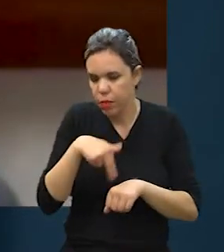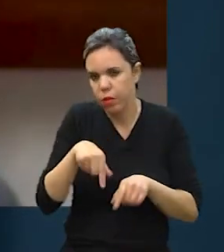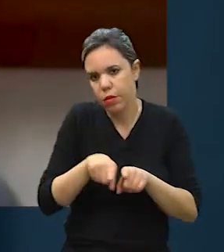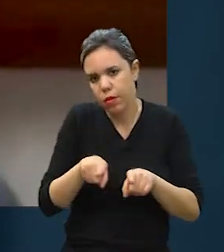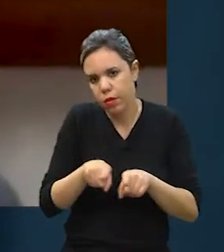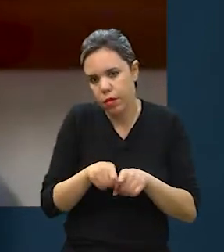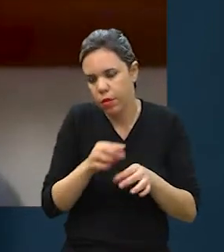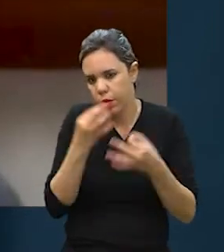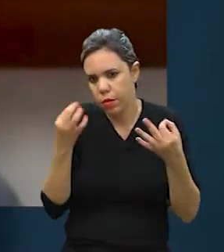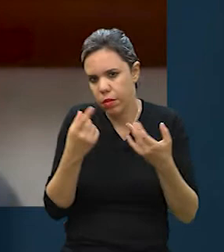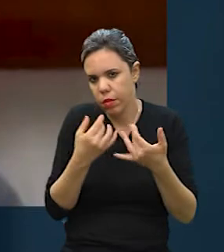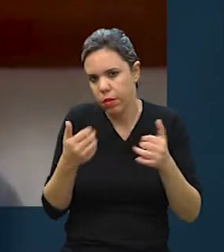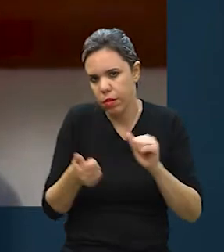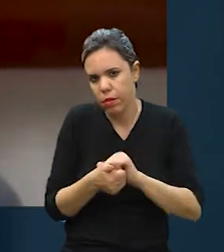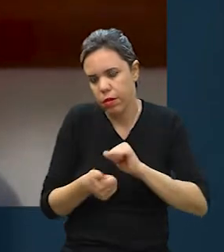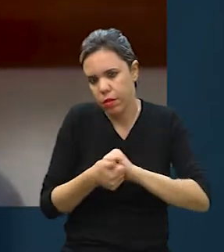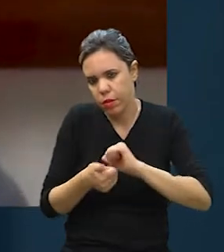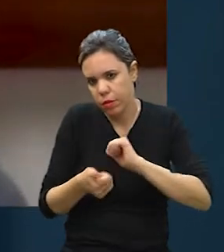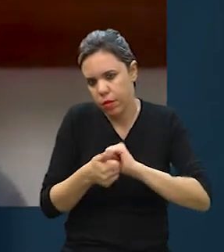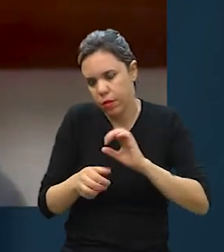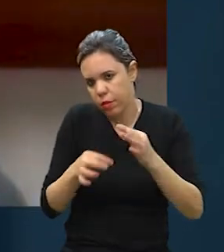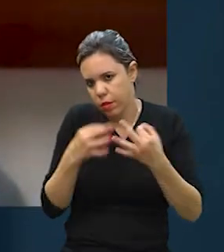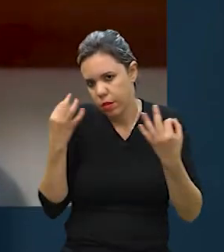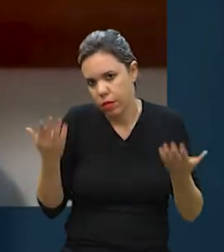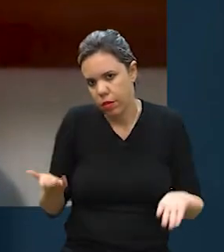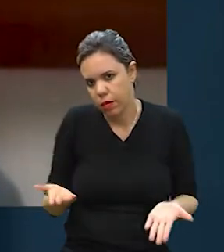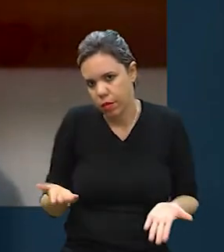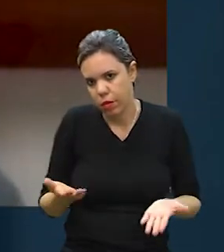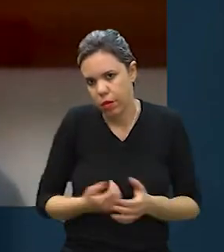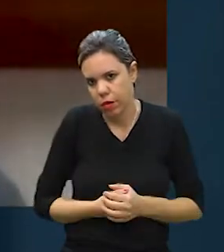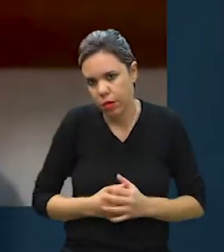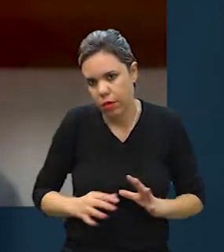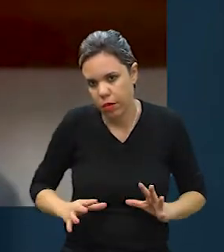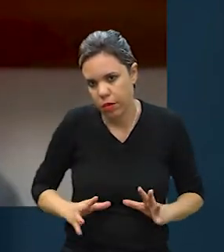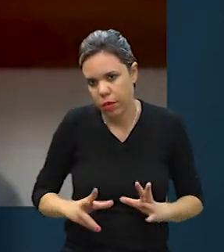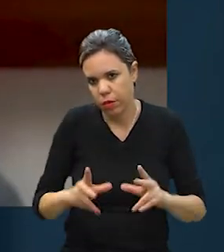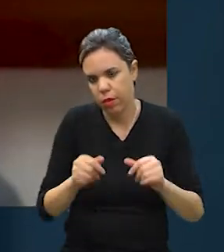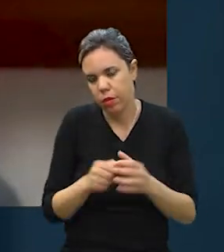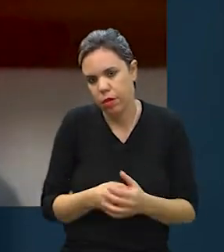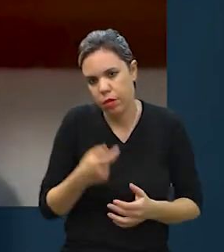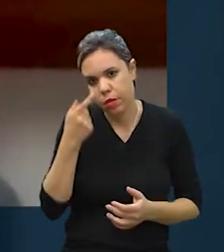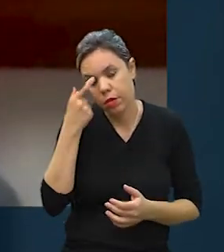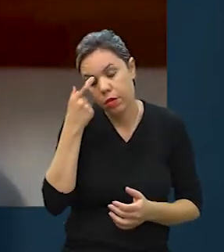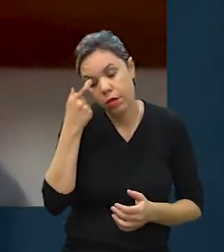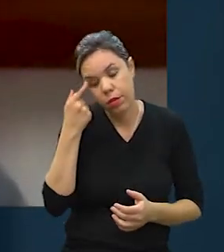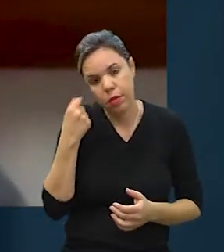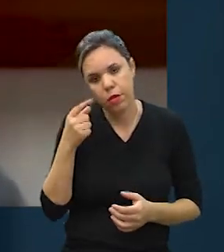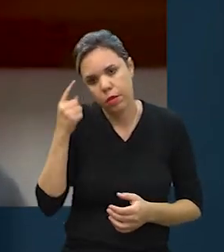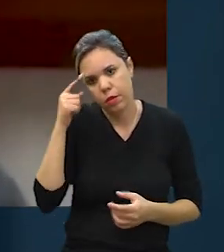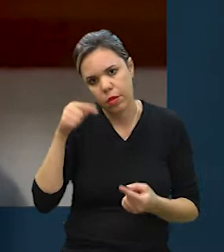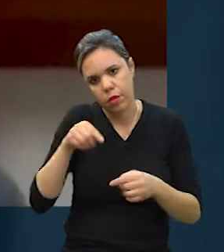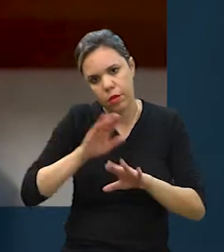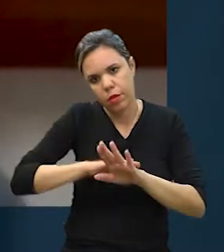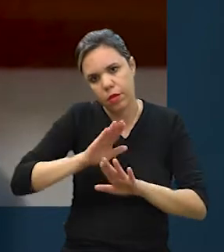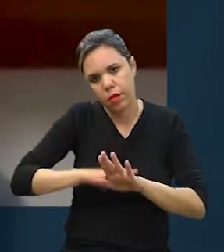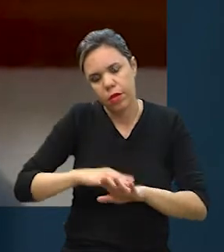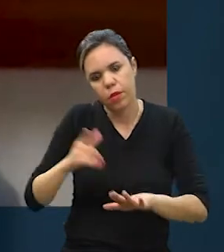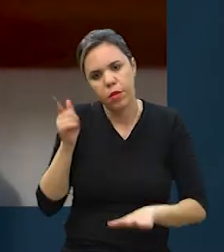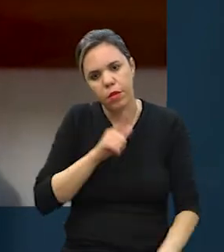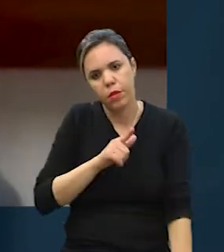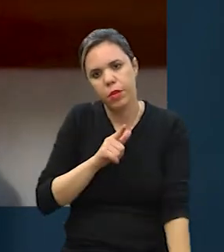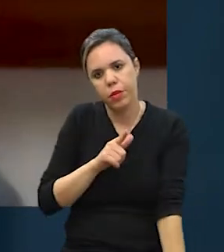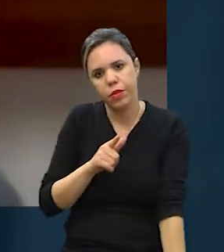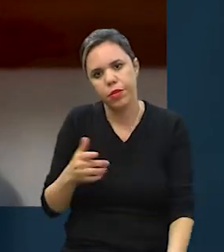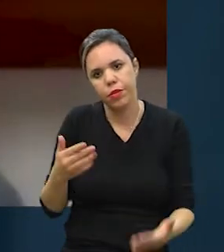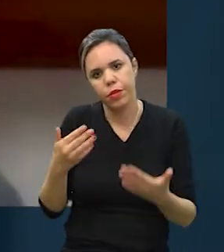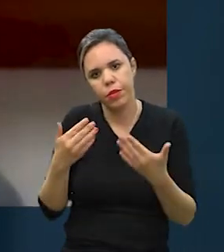ingredientes de excelente qualidade. Então, com toda essa ideia por trás, nós